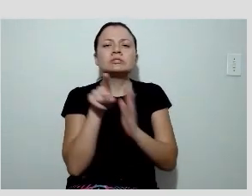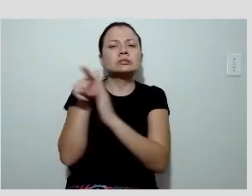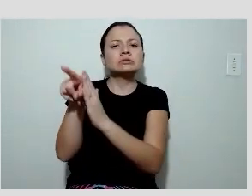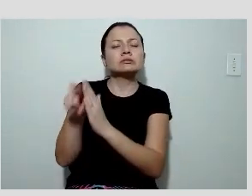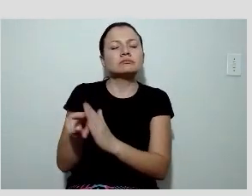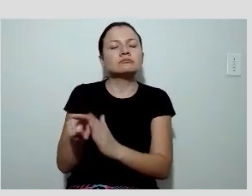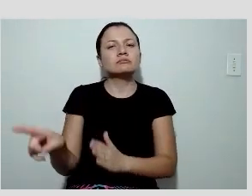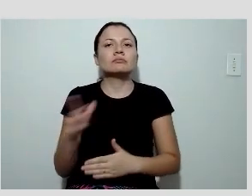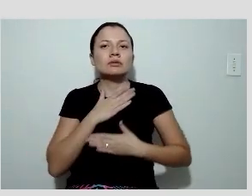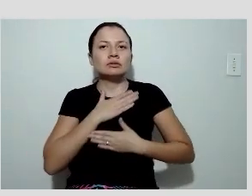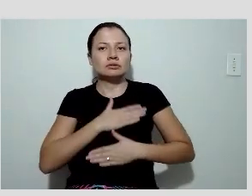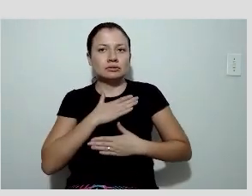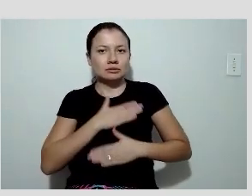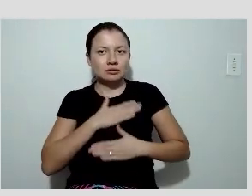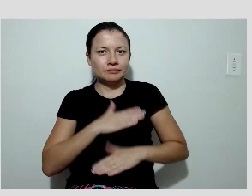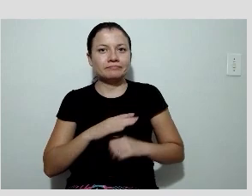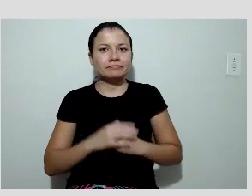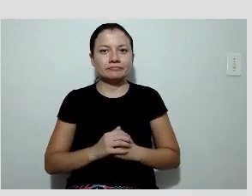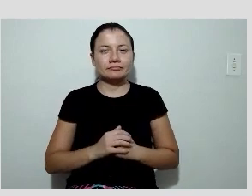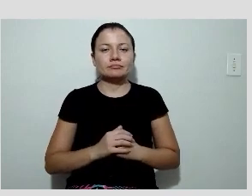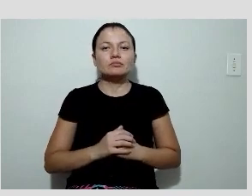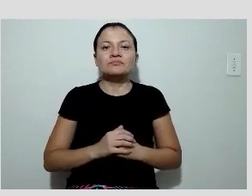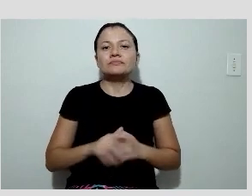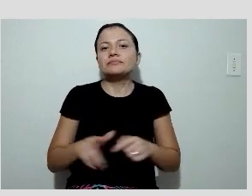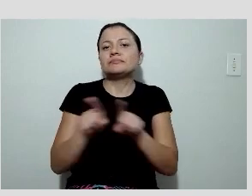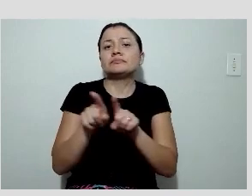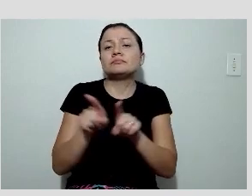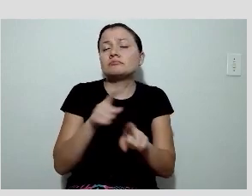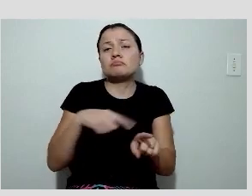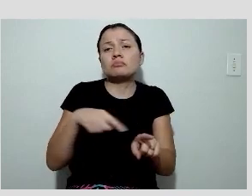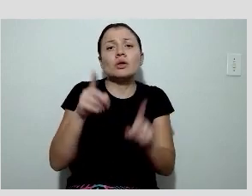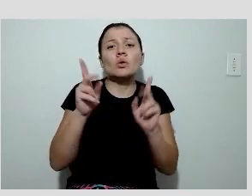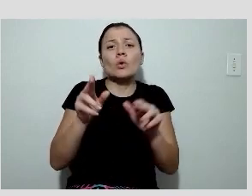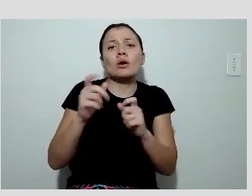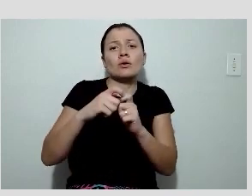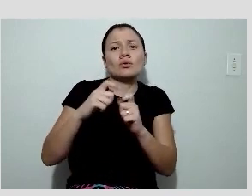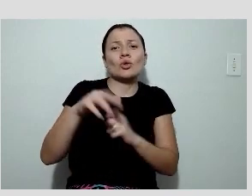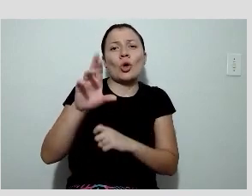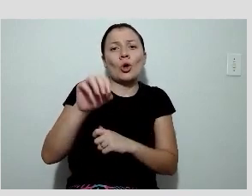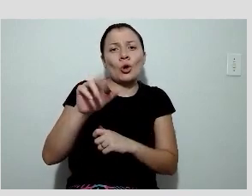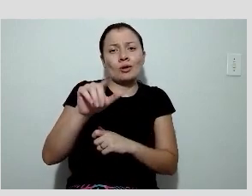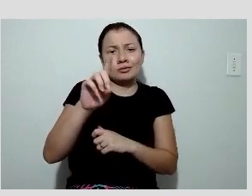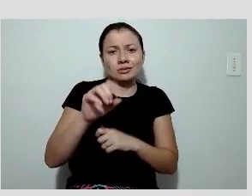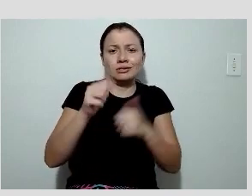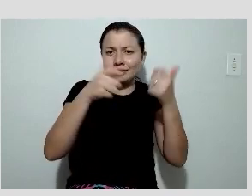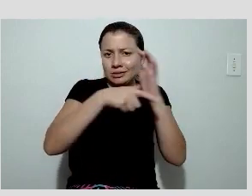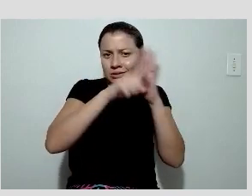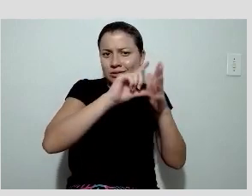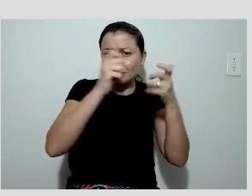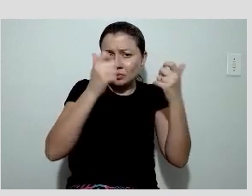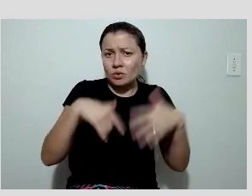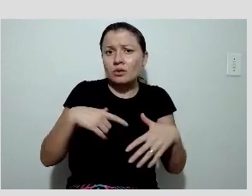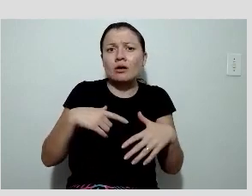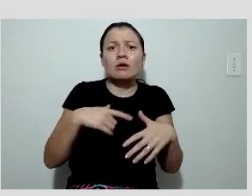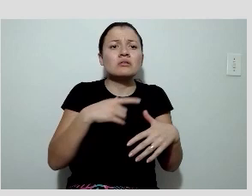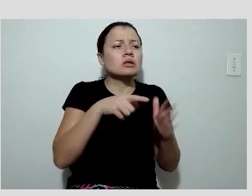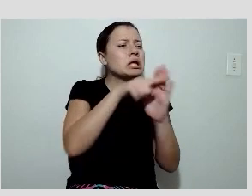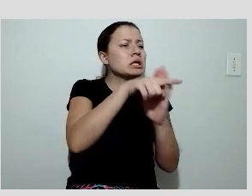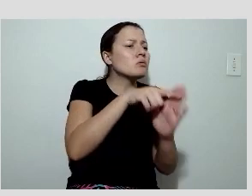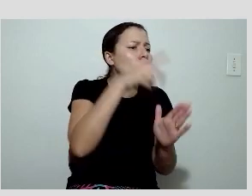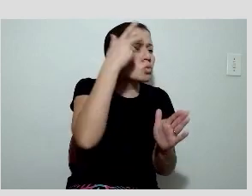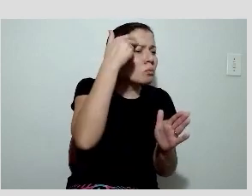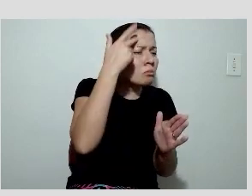doutor Ronald mostrou, informações que a gente não tem em um exame convencional e que ajudam a gente a entender o